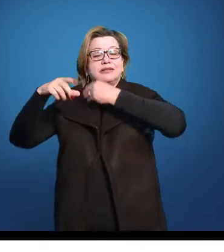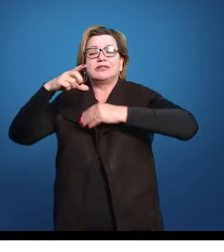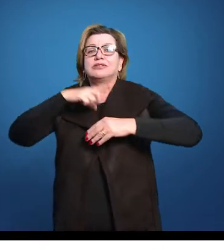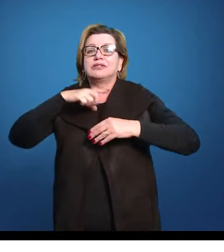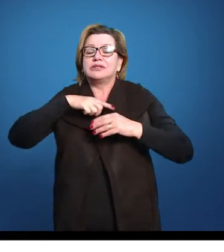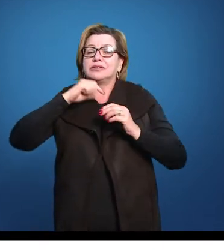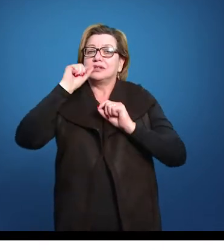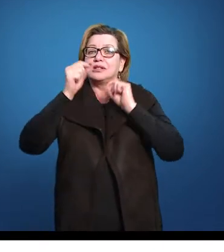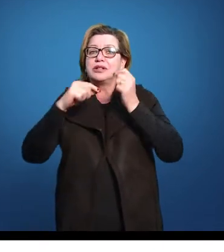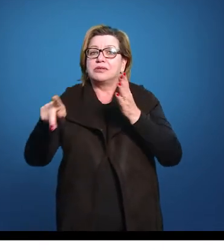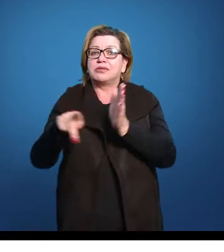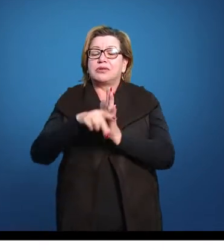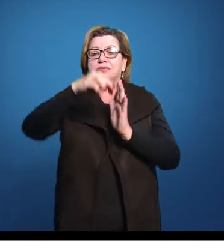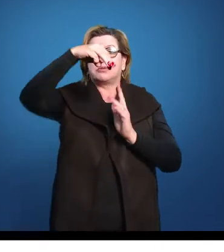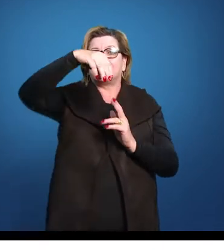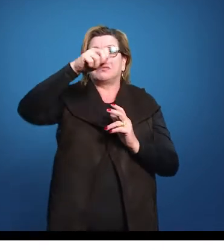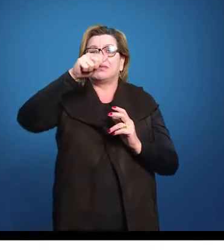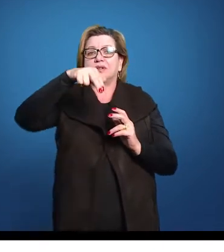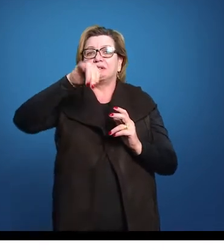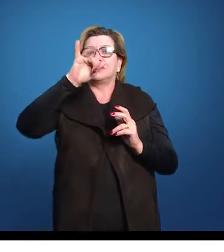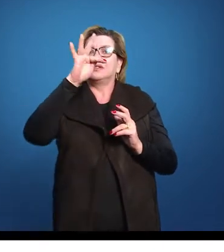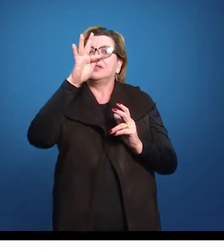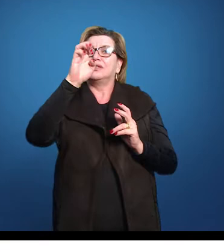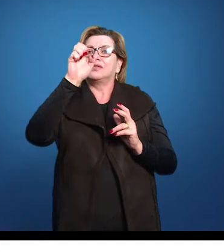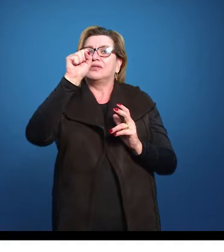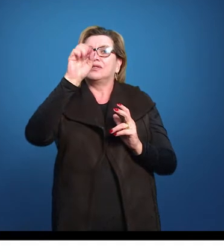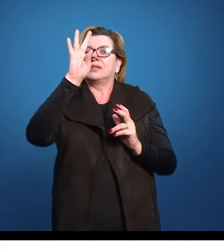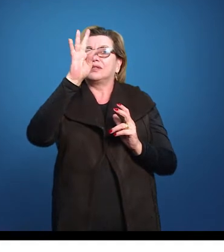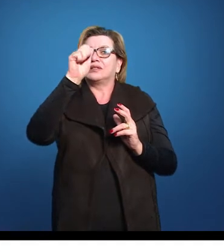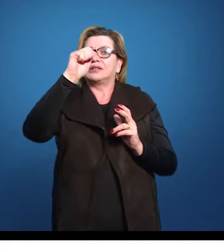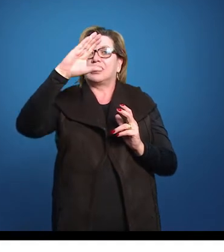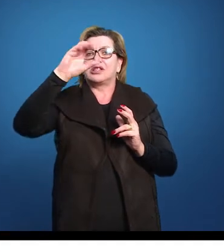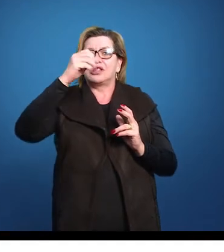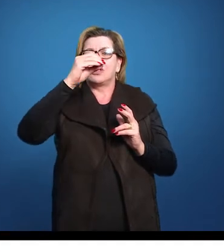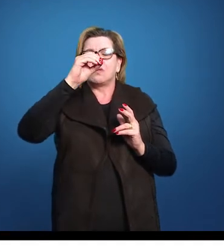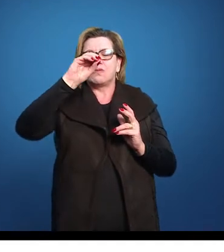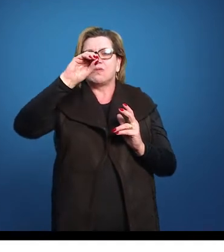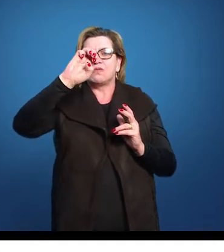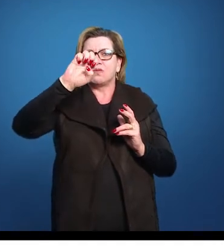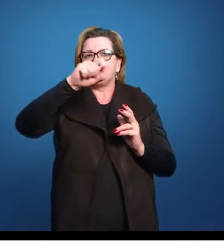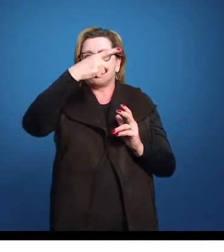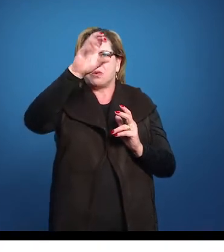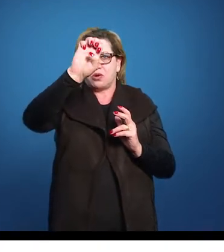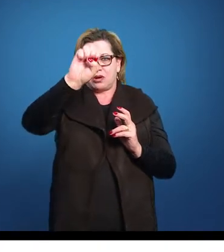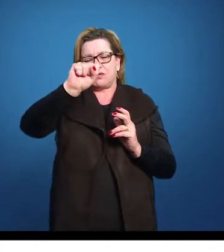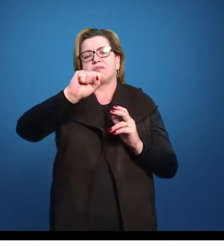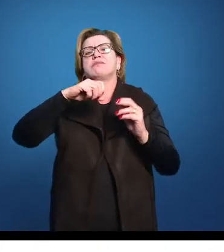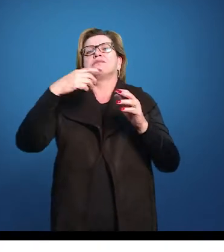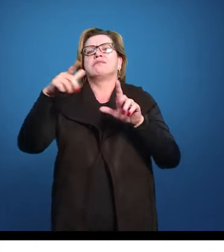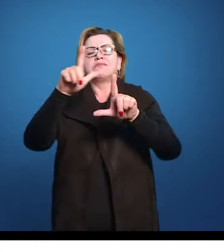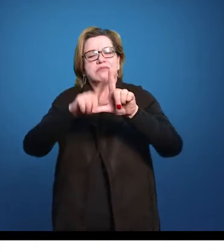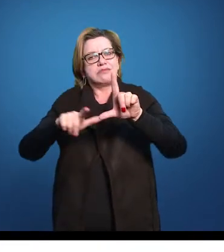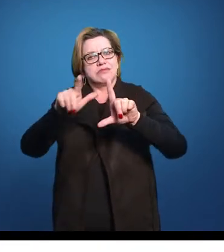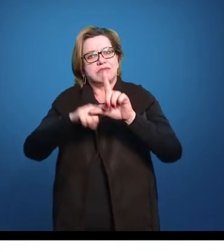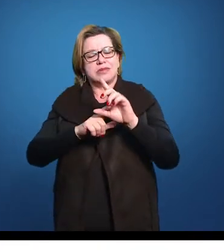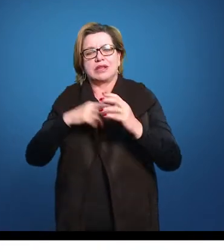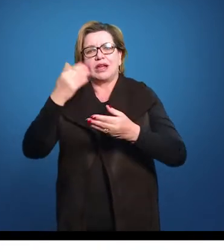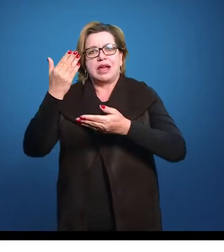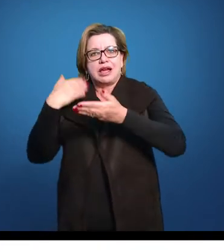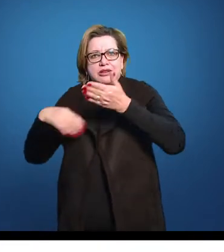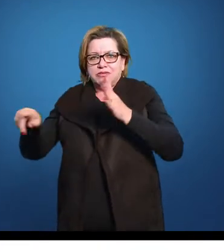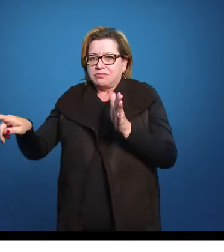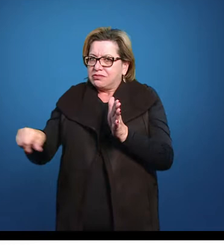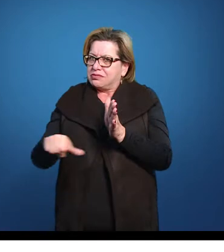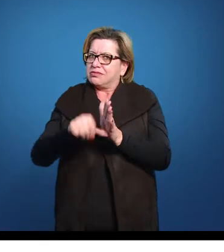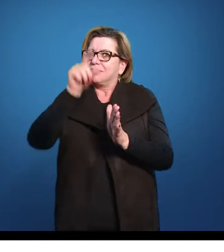Literárias? O primeiro documento do Brasil, que é a Carta do Peru Vaz de Caminha, em a gente vai ter essa descrição do que ele